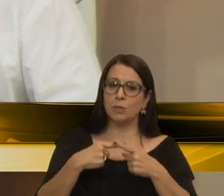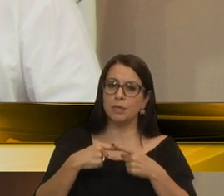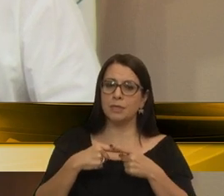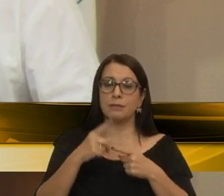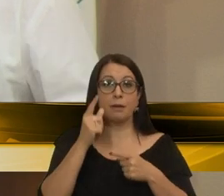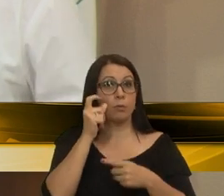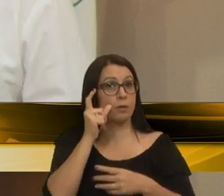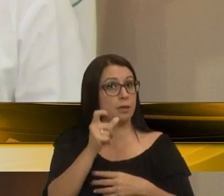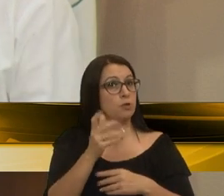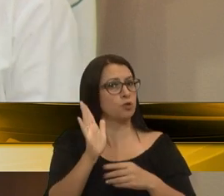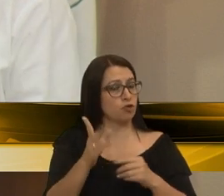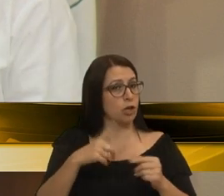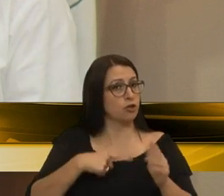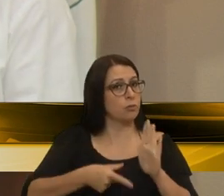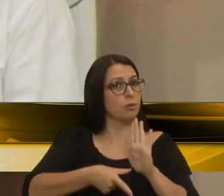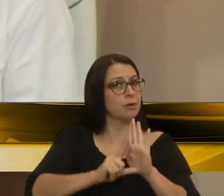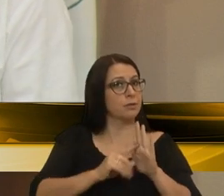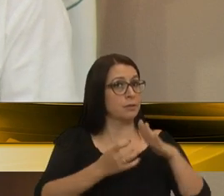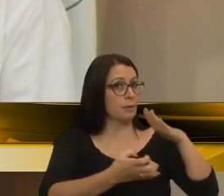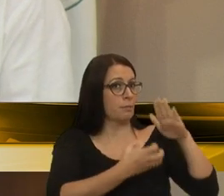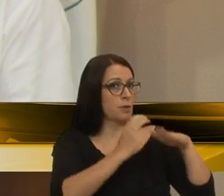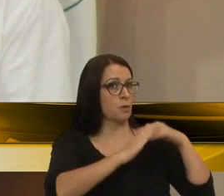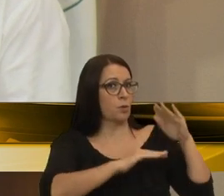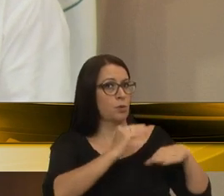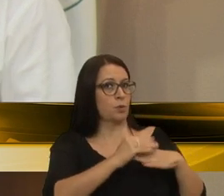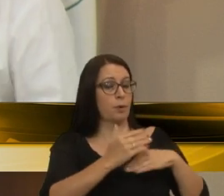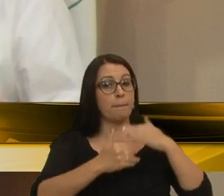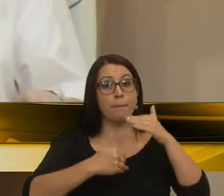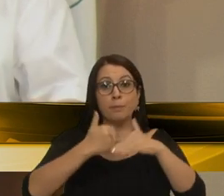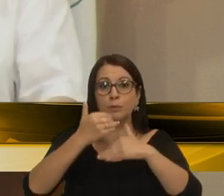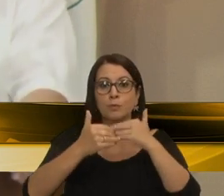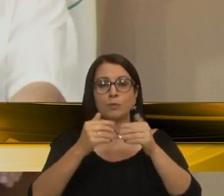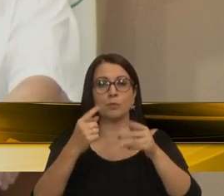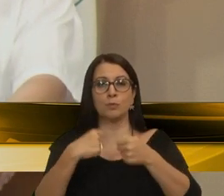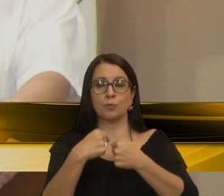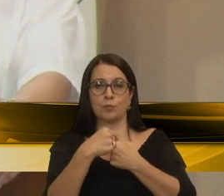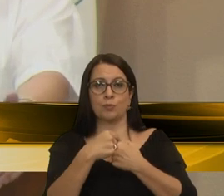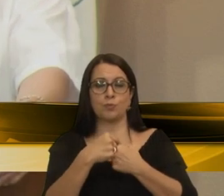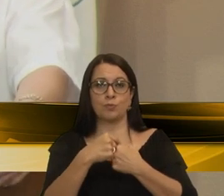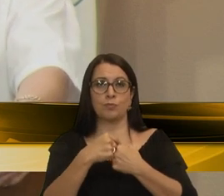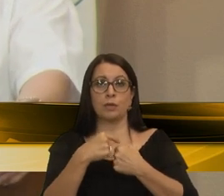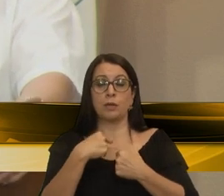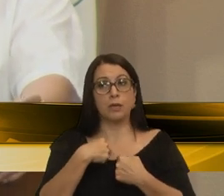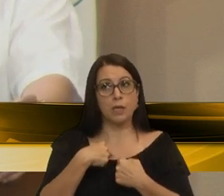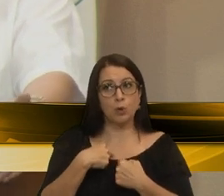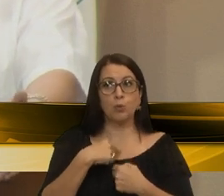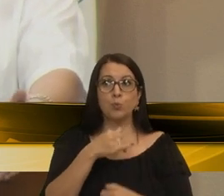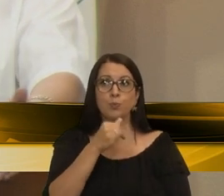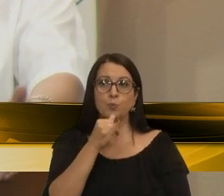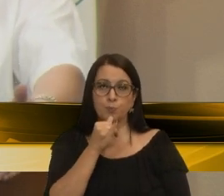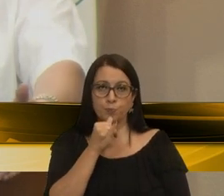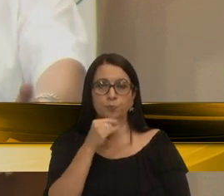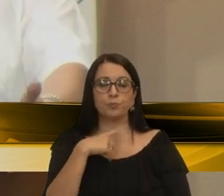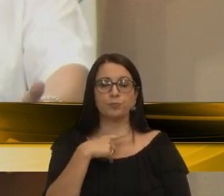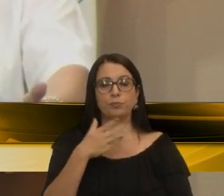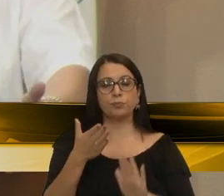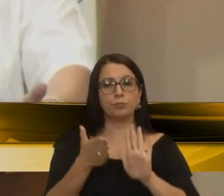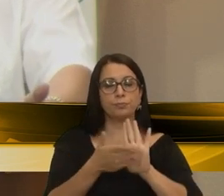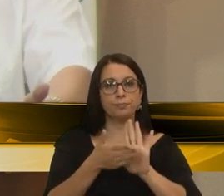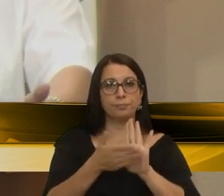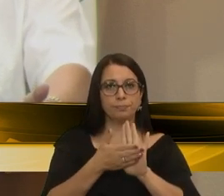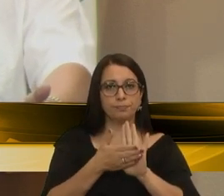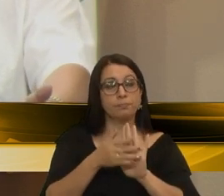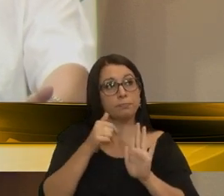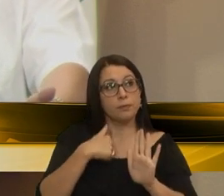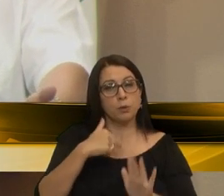interesses já estabelecidos, mexe com o desenvolvimento da cidade. Eu, por exemplo, tenho uma proposta que eu